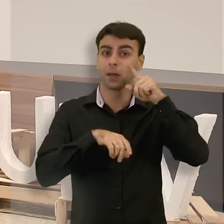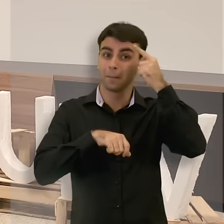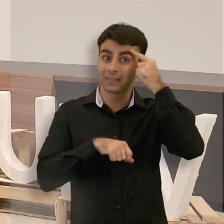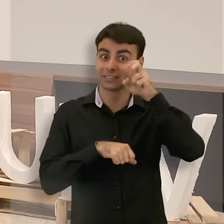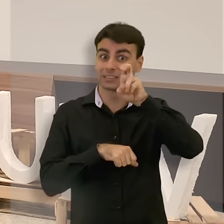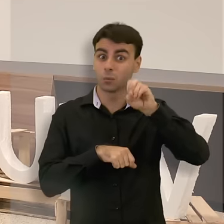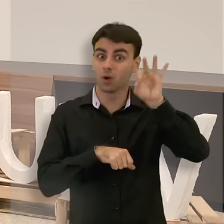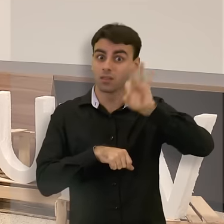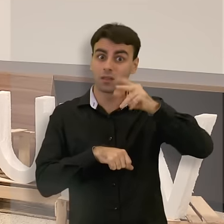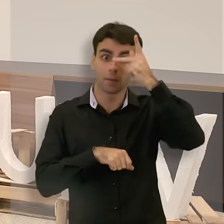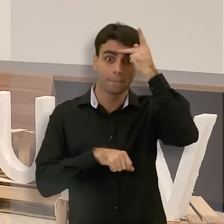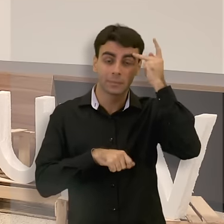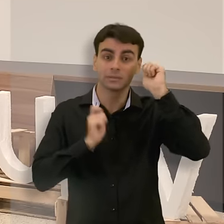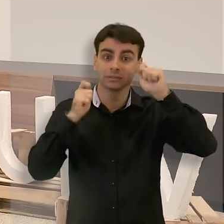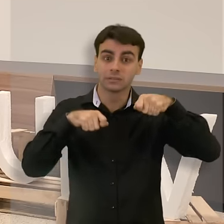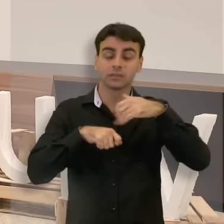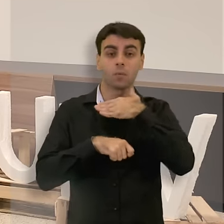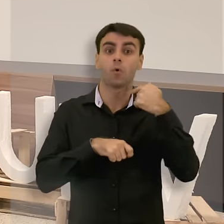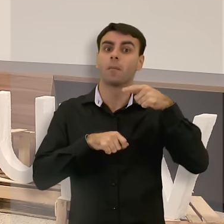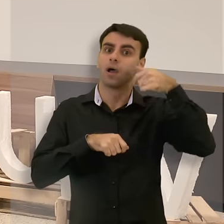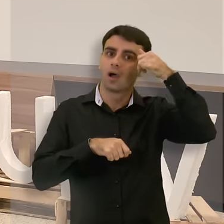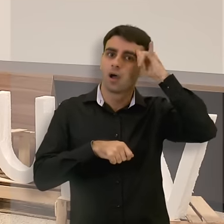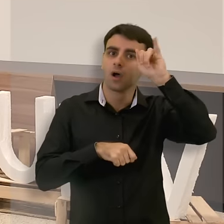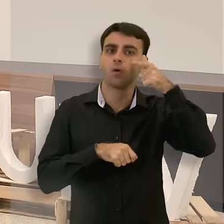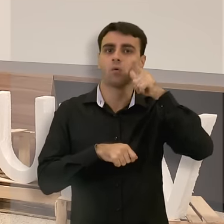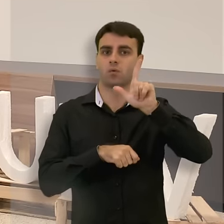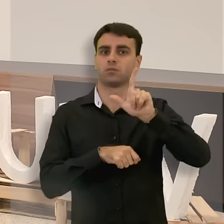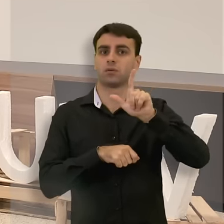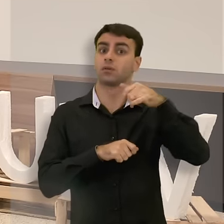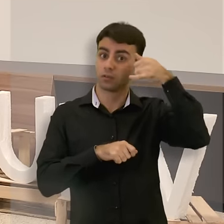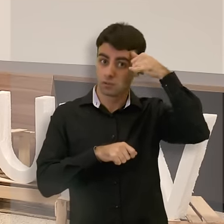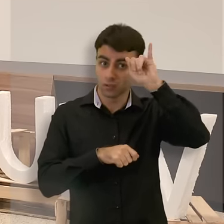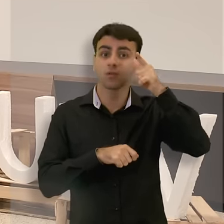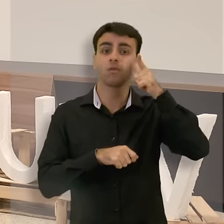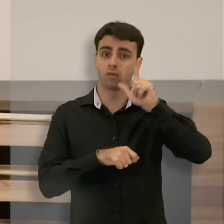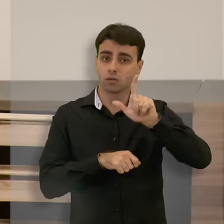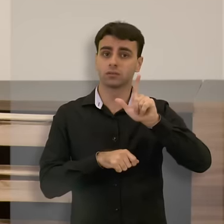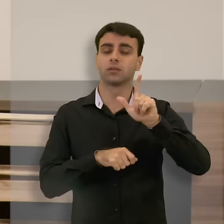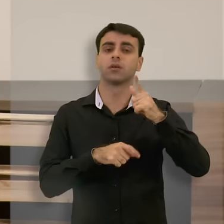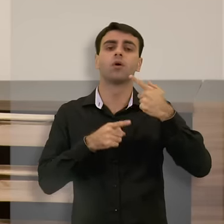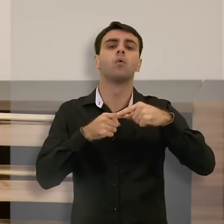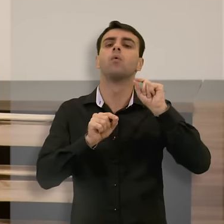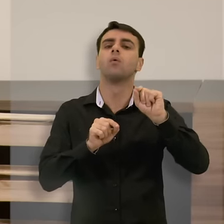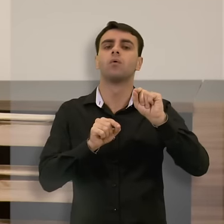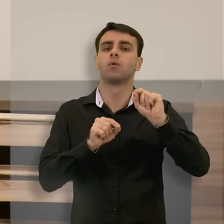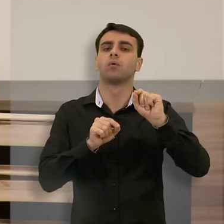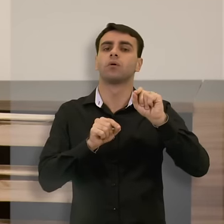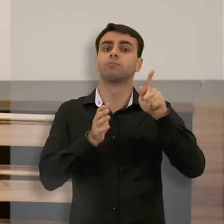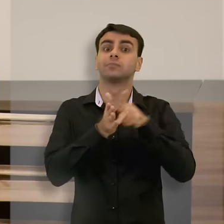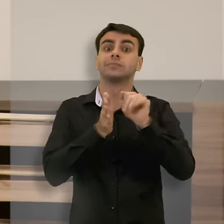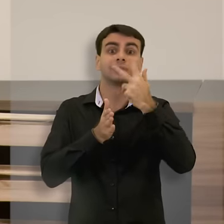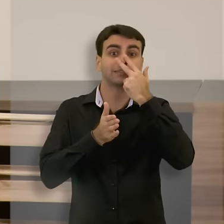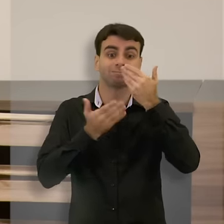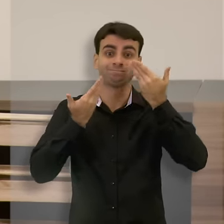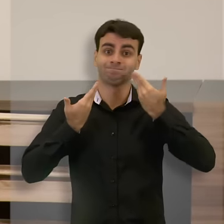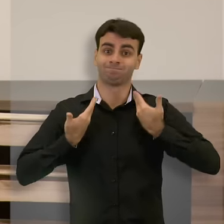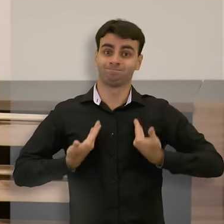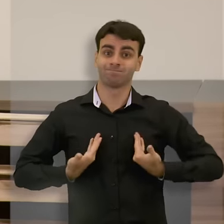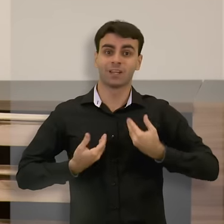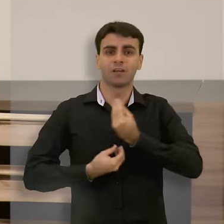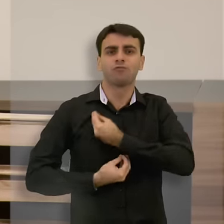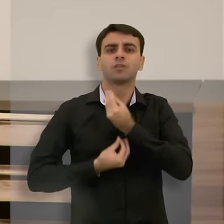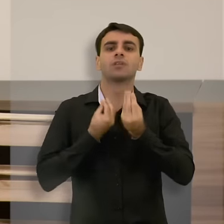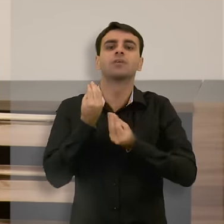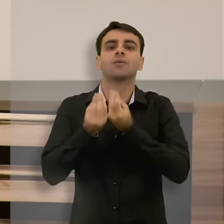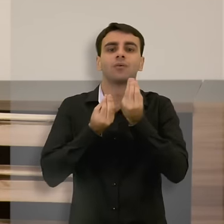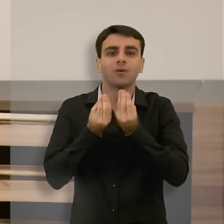% das mortes que podem ser evitadas, podem ser evitadas por questões relacionadas a comportamentos e a forma como